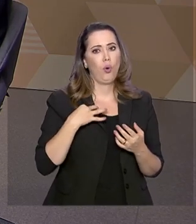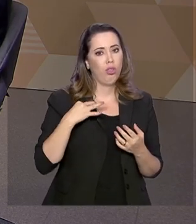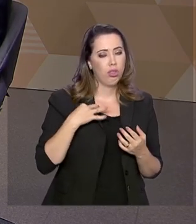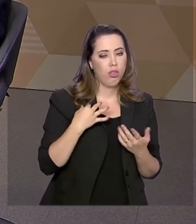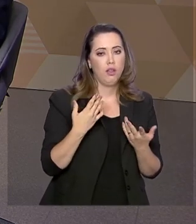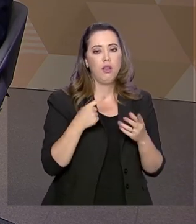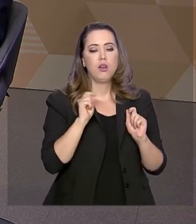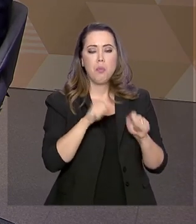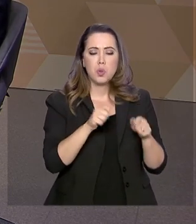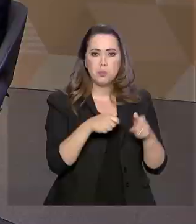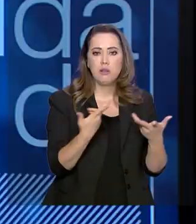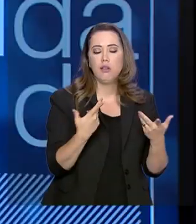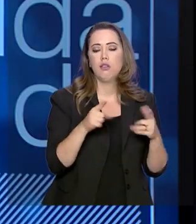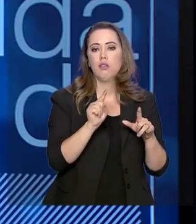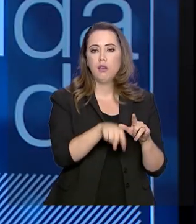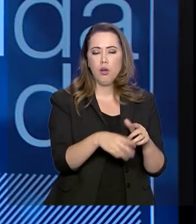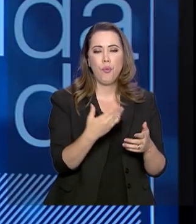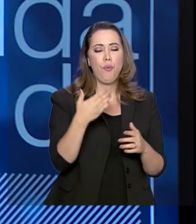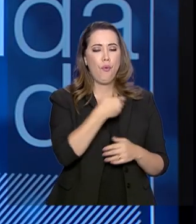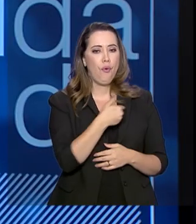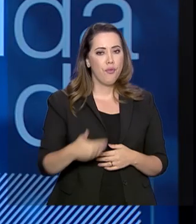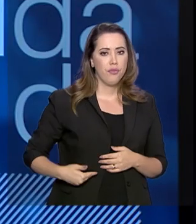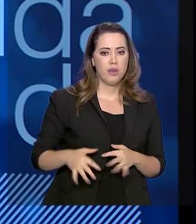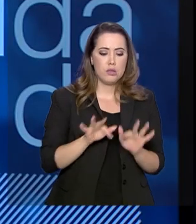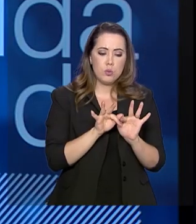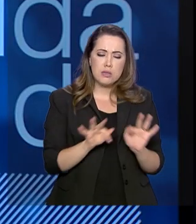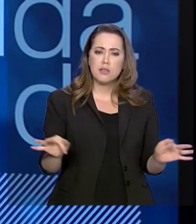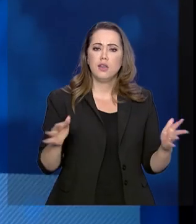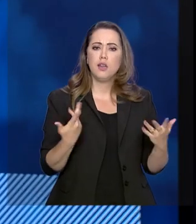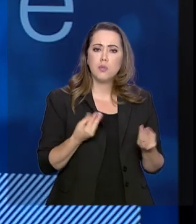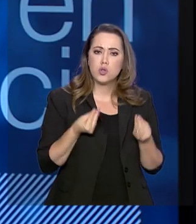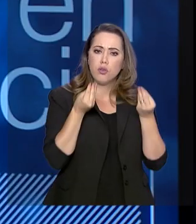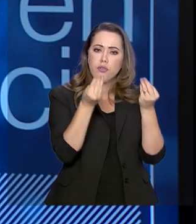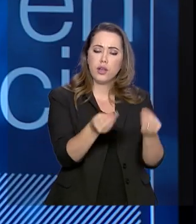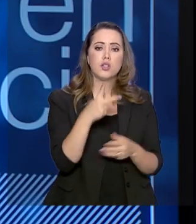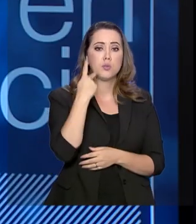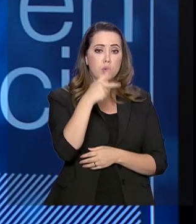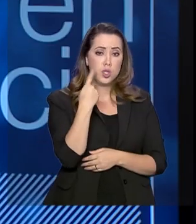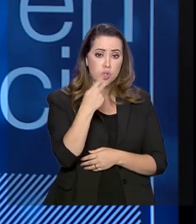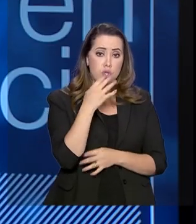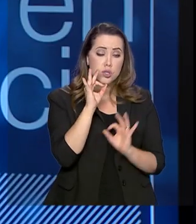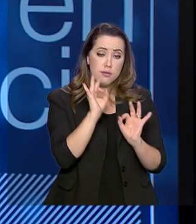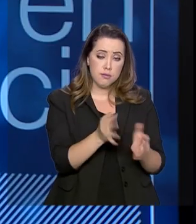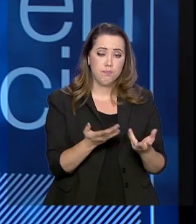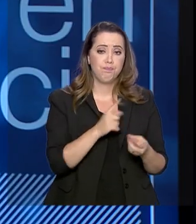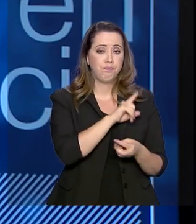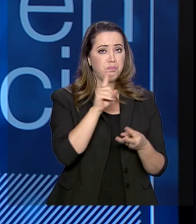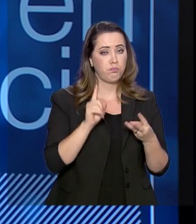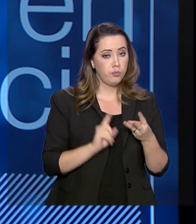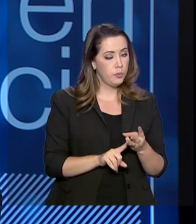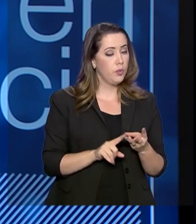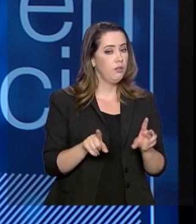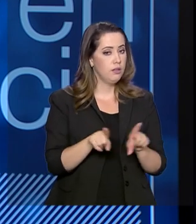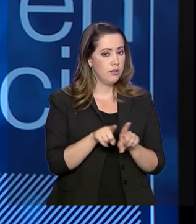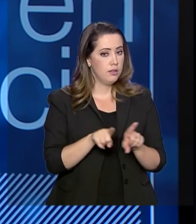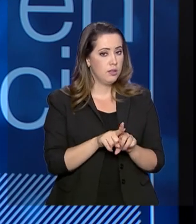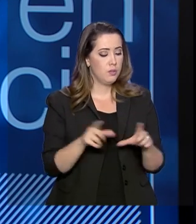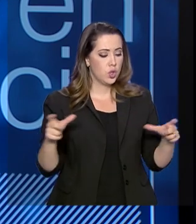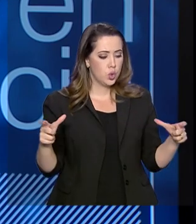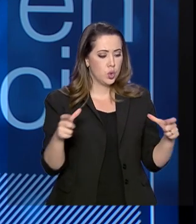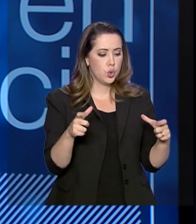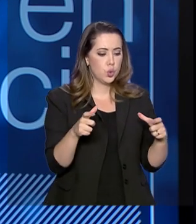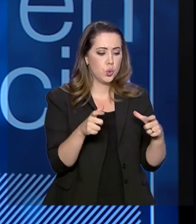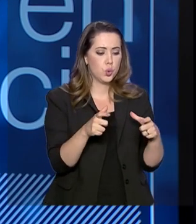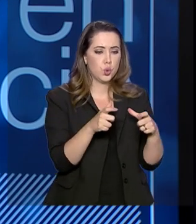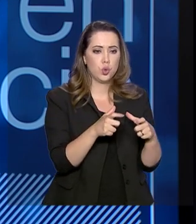nos permitem ter um Estado mais enxuto e mais eficiente na entrega das políticas públicas. E a terceira diretriz é diminuição